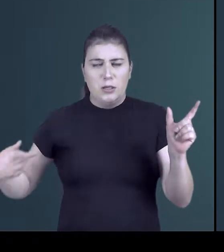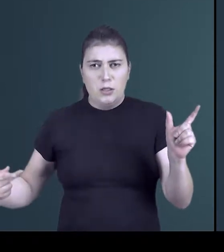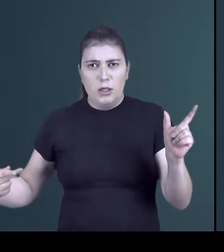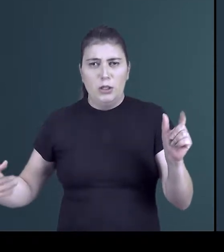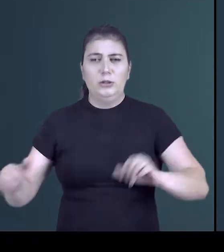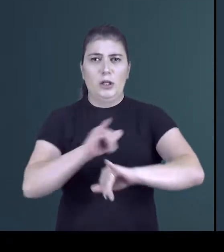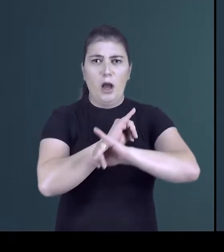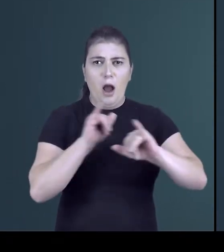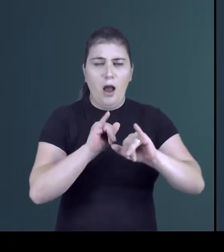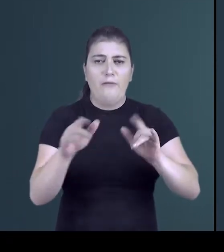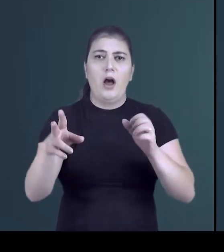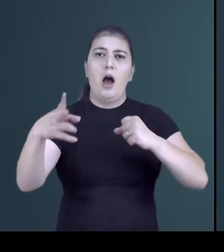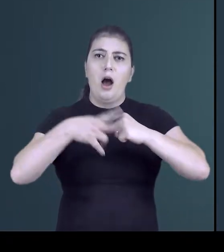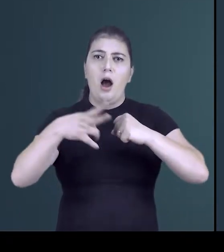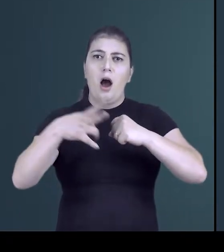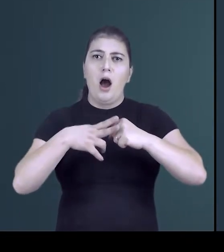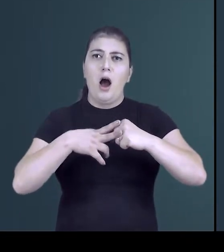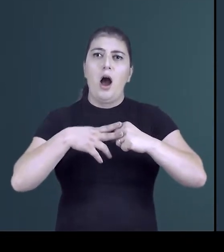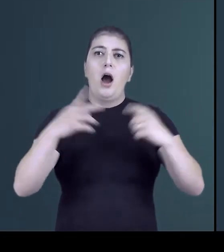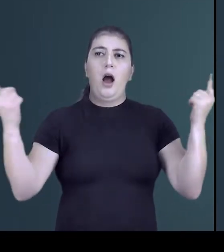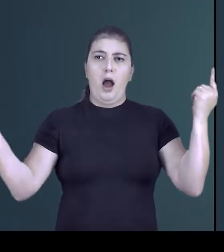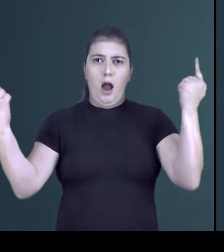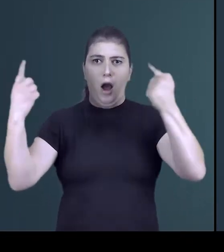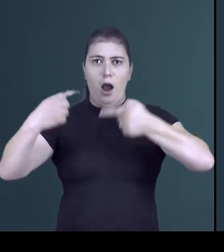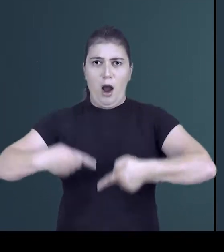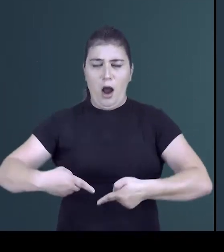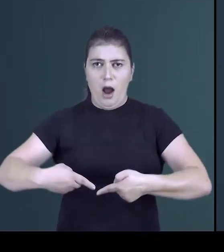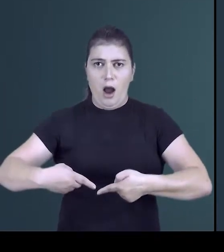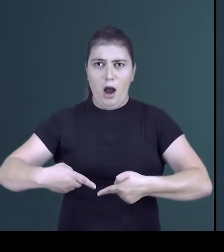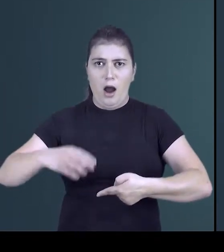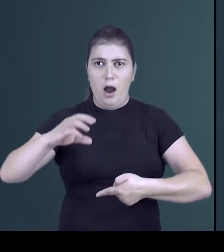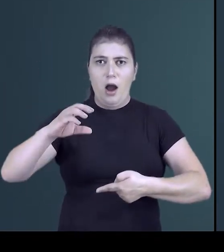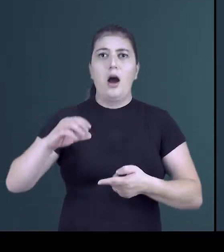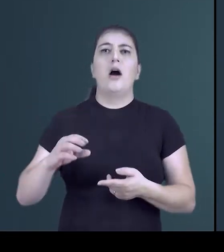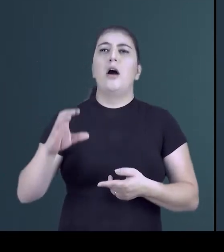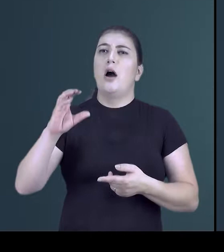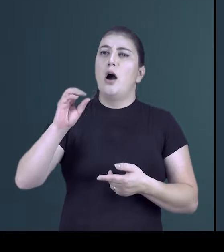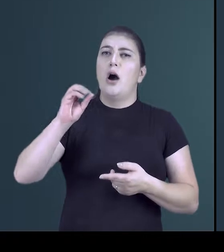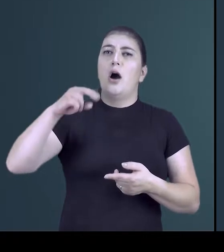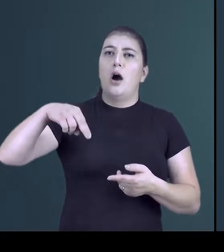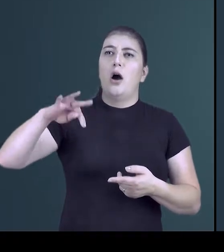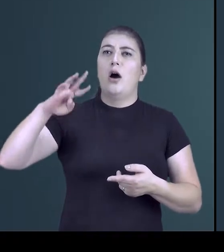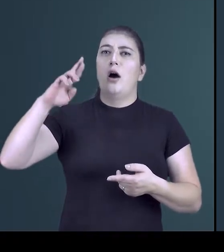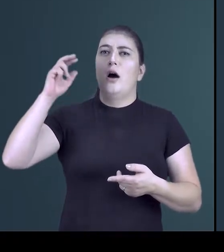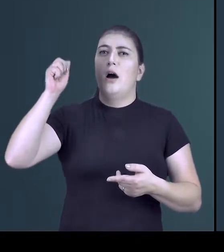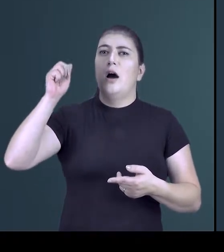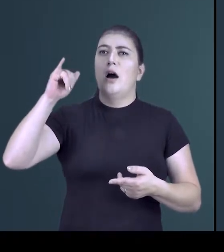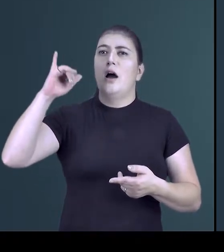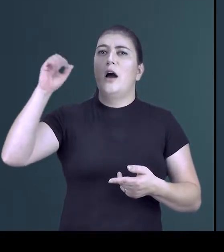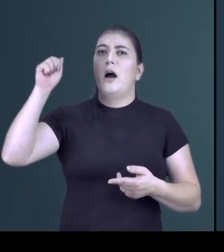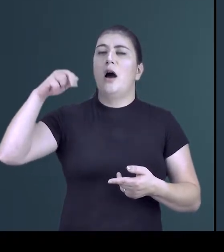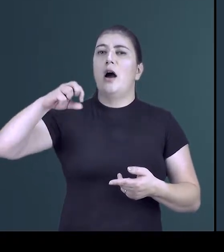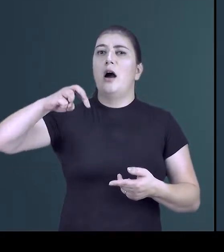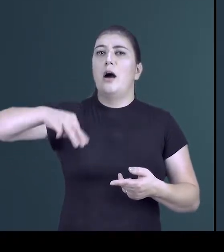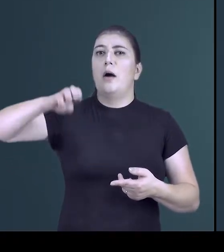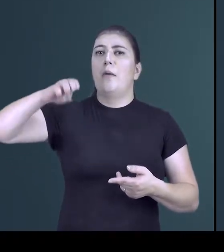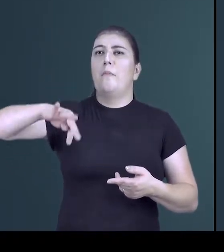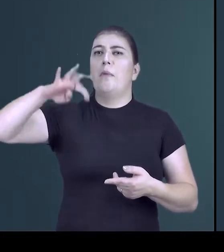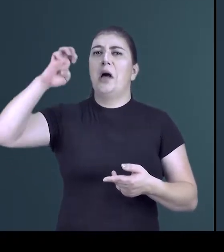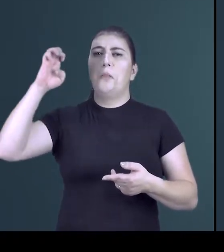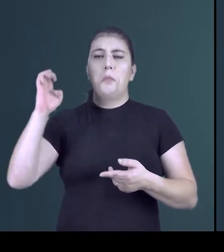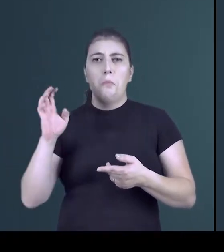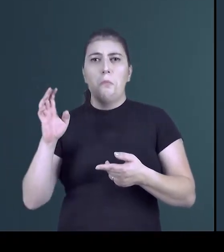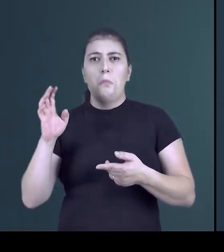informação a esse verbo. Contrariamente. Comumente, a maneira mais estrutural é olhar.